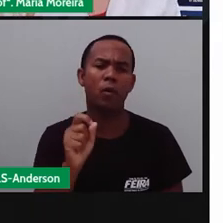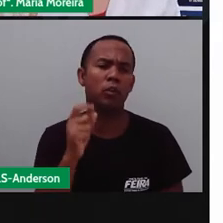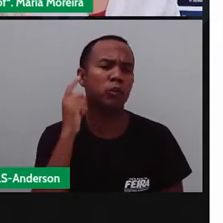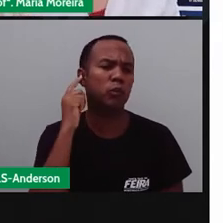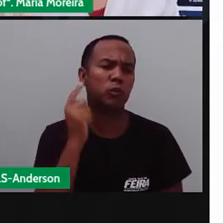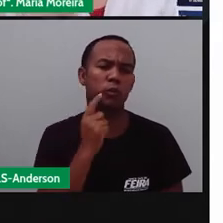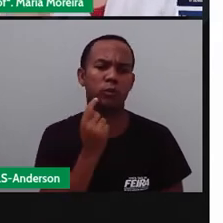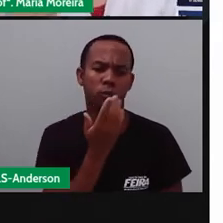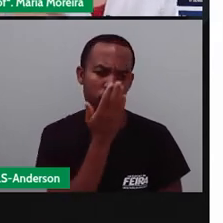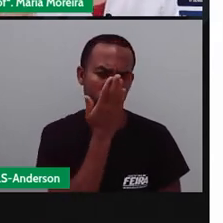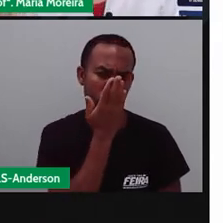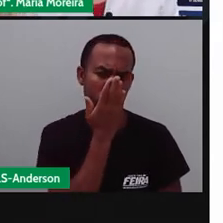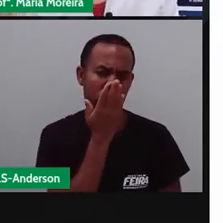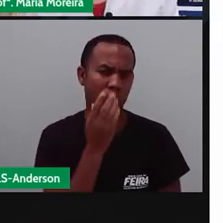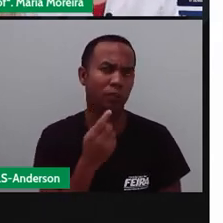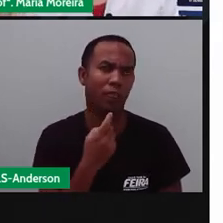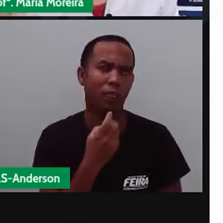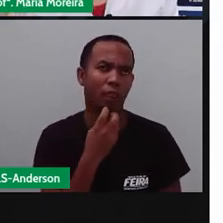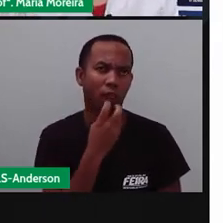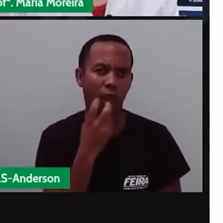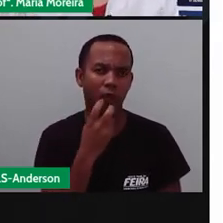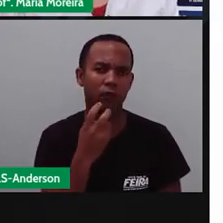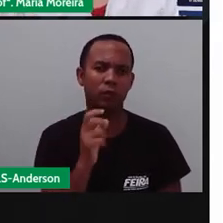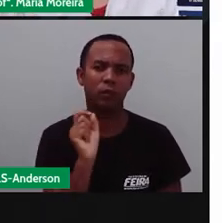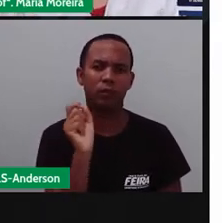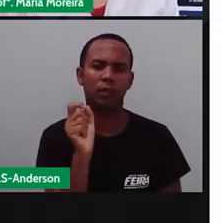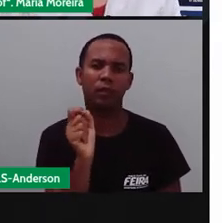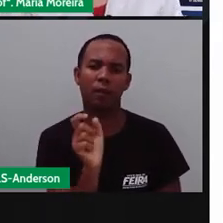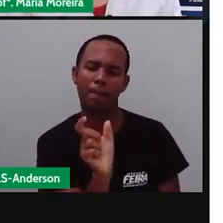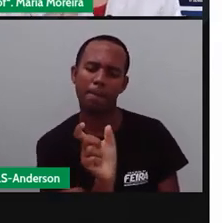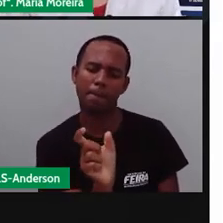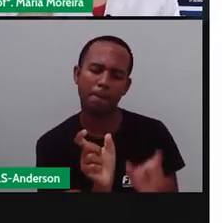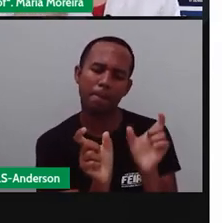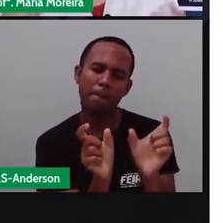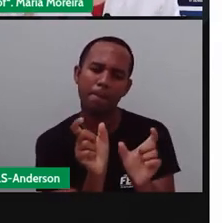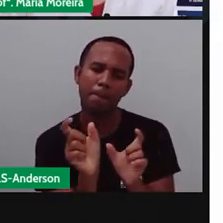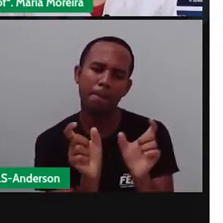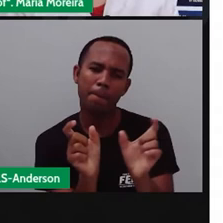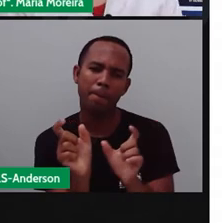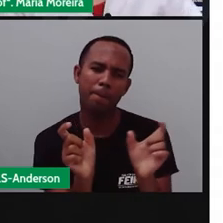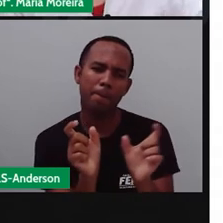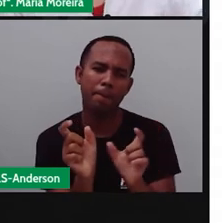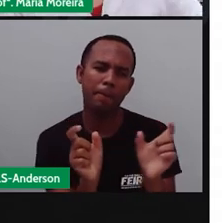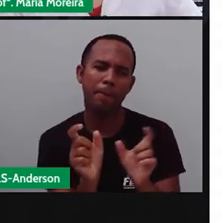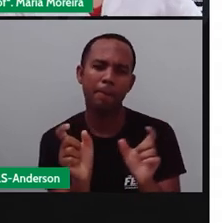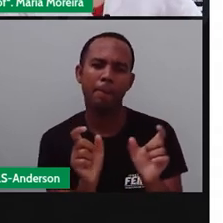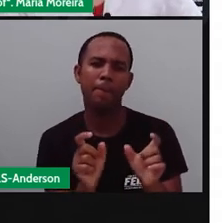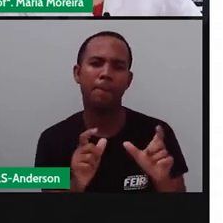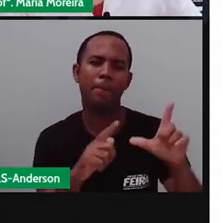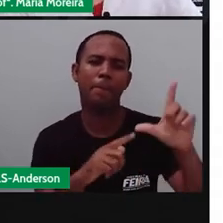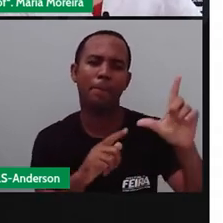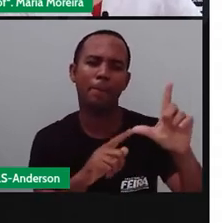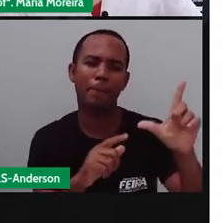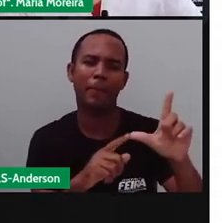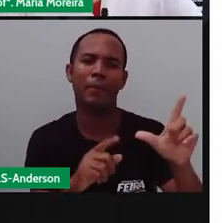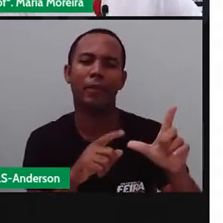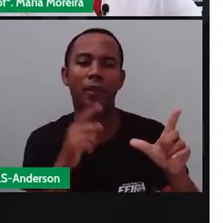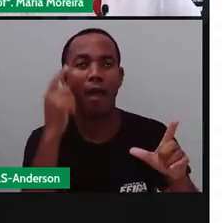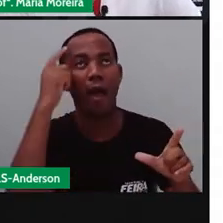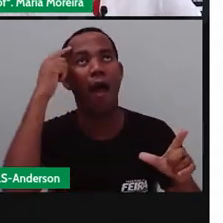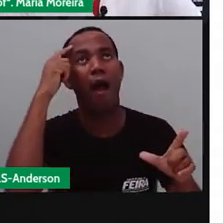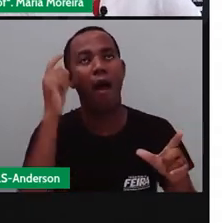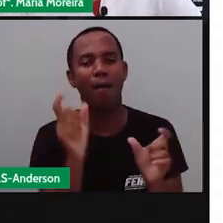só a pronúncia da próxima, são as sílabas, né? São os pedacinhos da palavra que tem o nome de